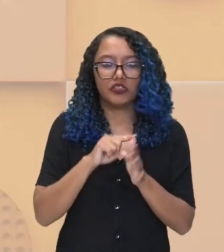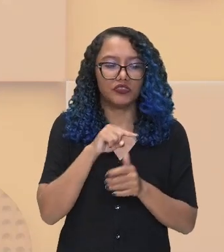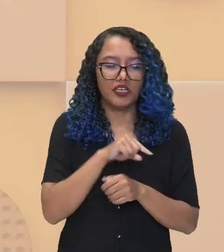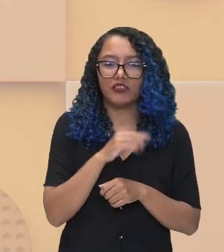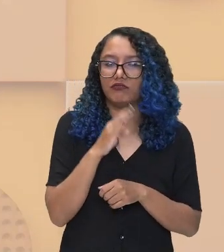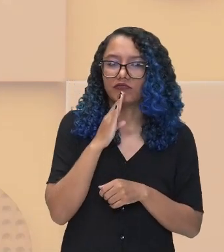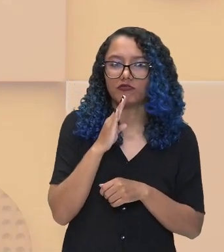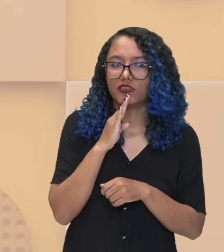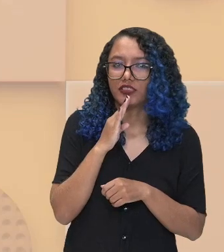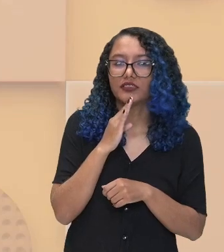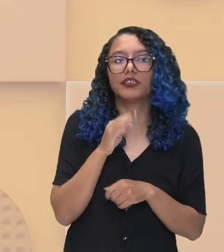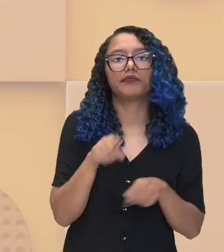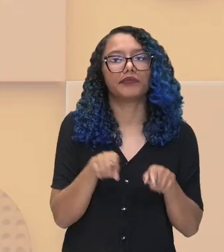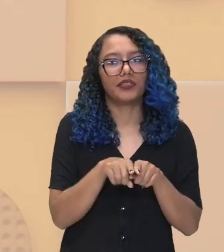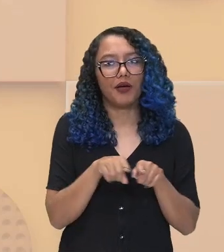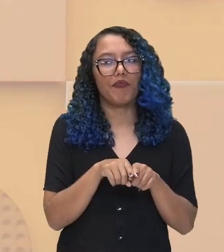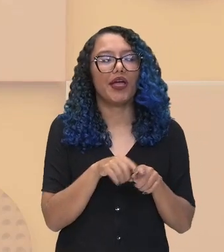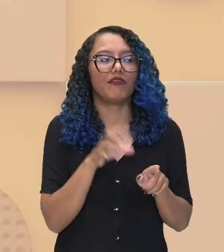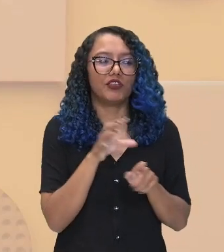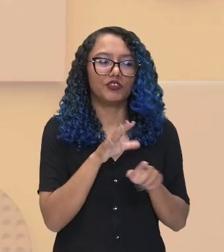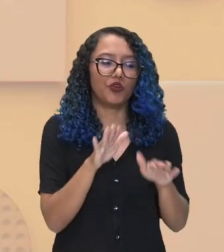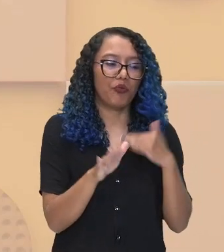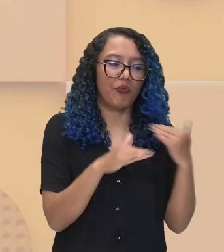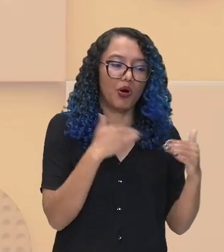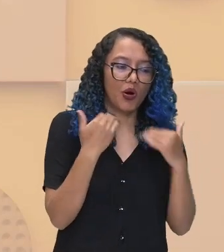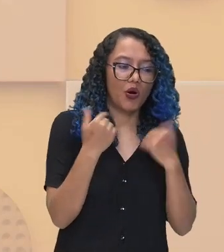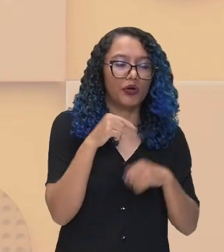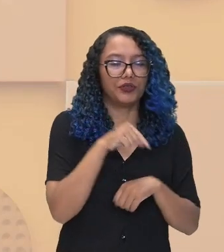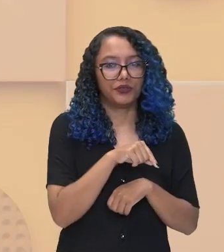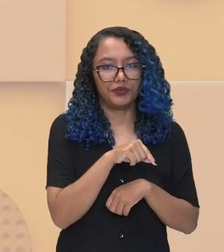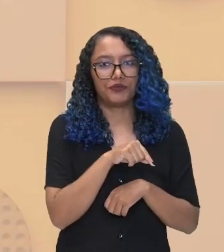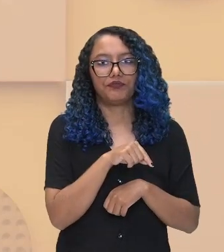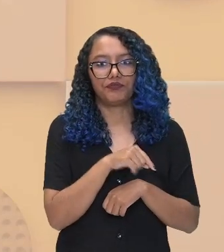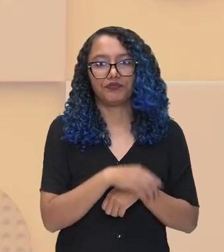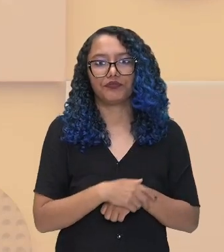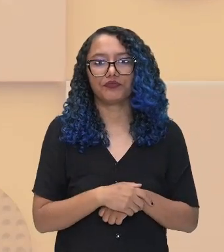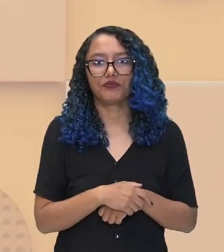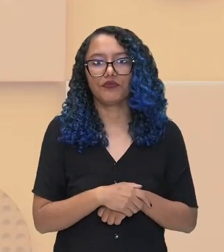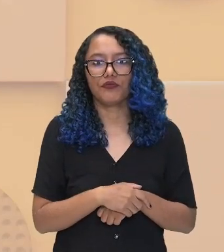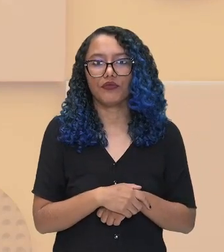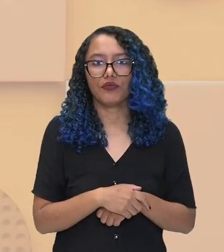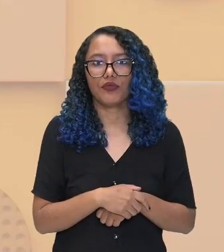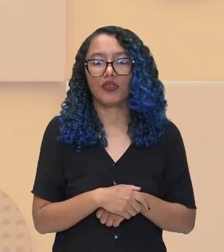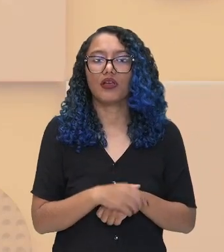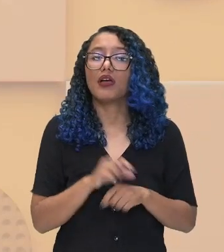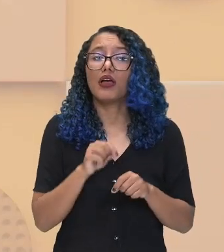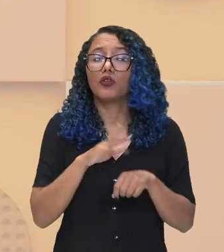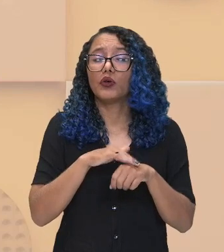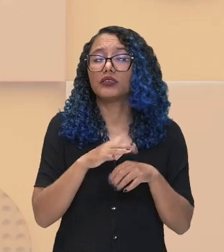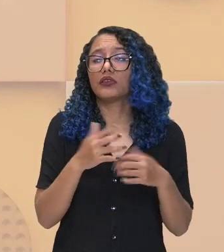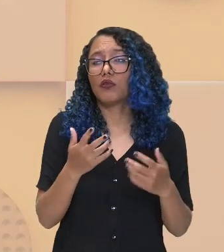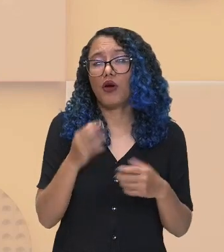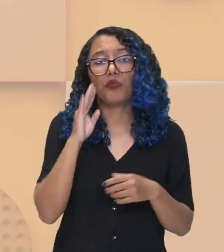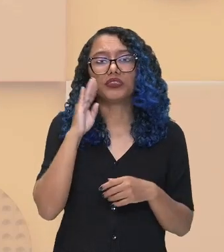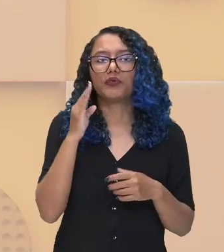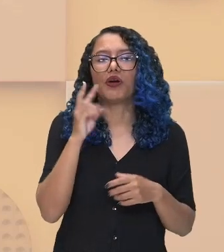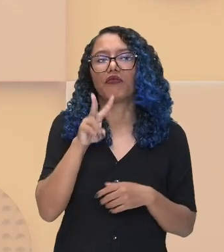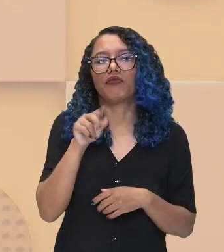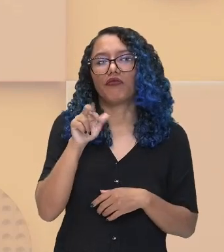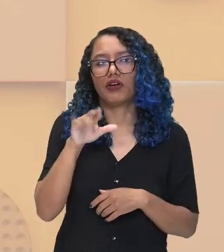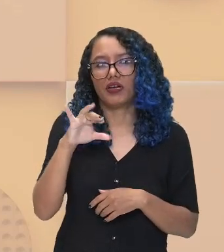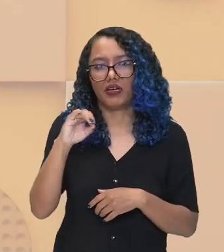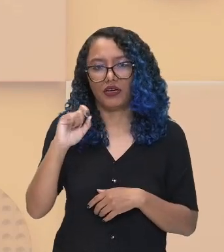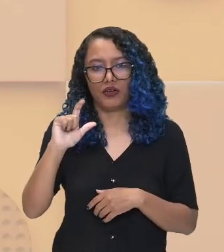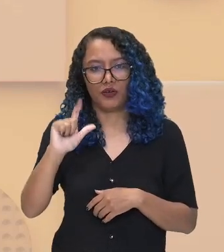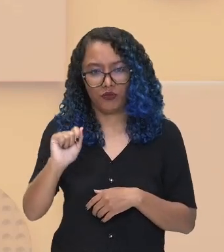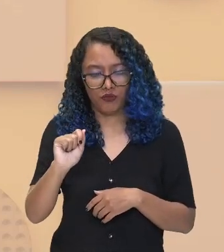matando grande quantidade de povos nativos, dentre eles ali a varíola, que vai trazer a morte para